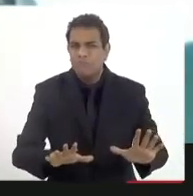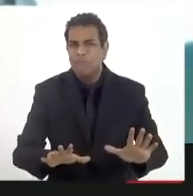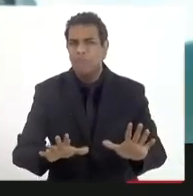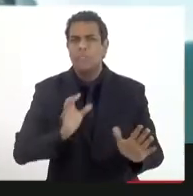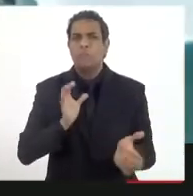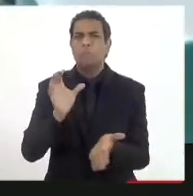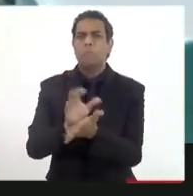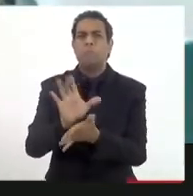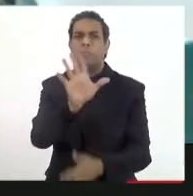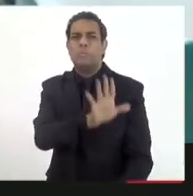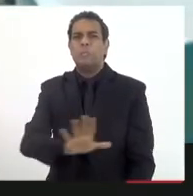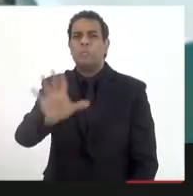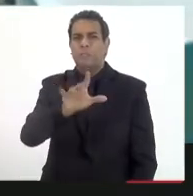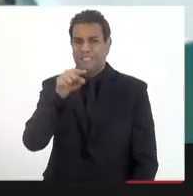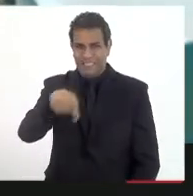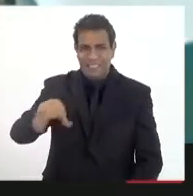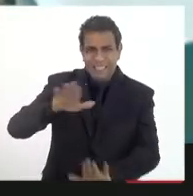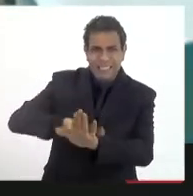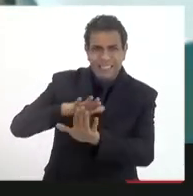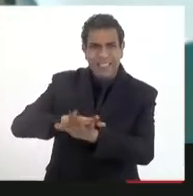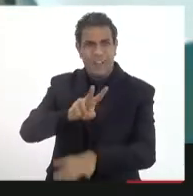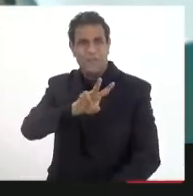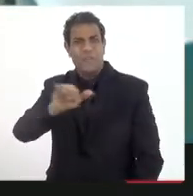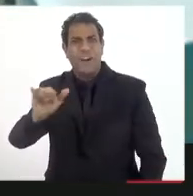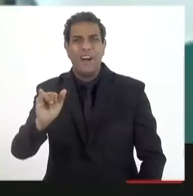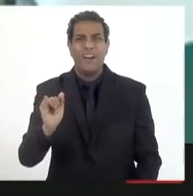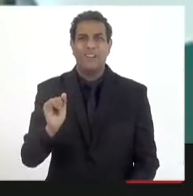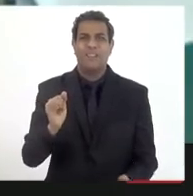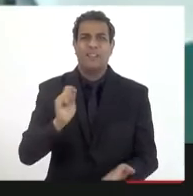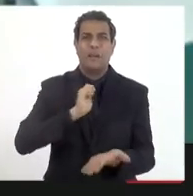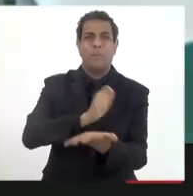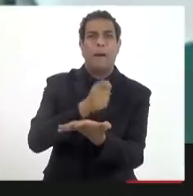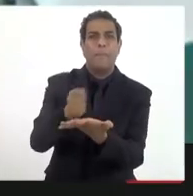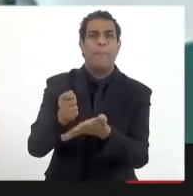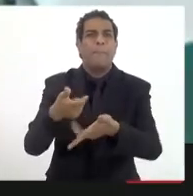universal, mas não acredito que esse fundo seja um fundo que vai financiar renda universal.